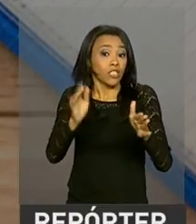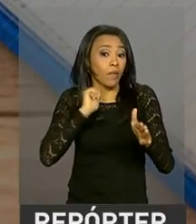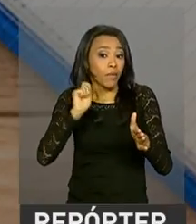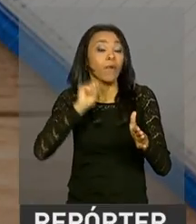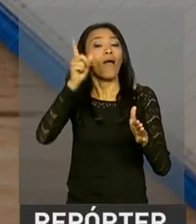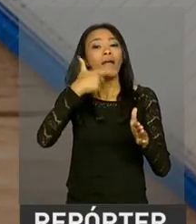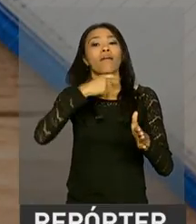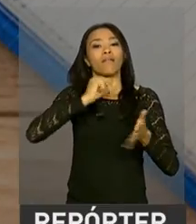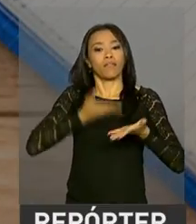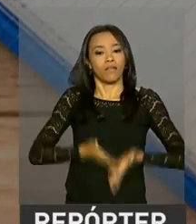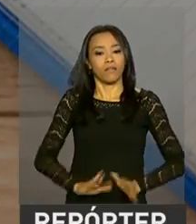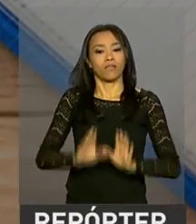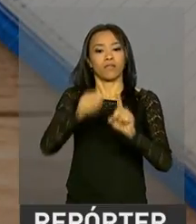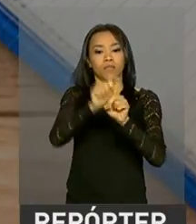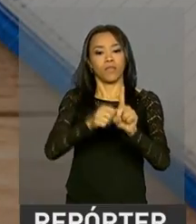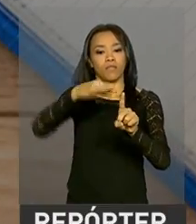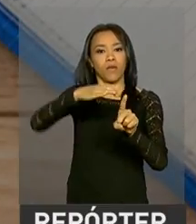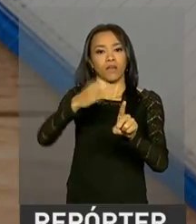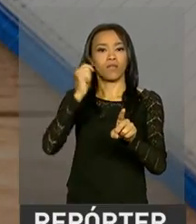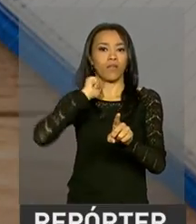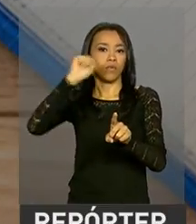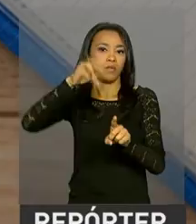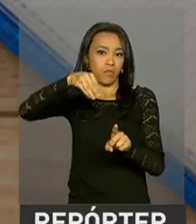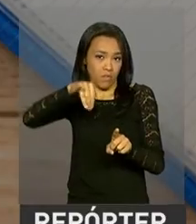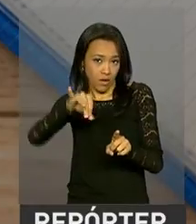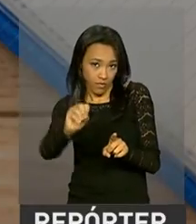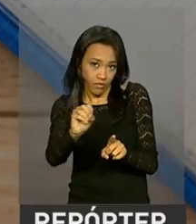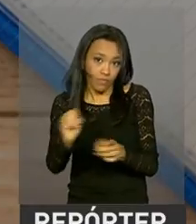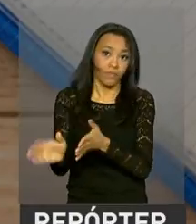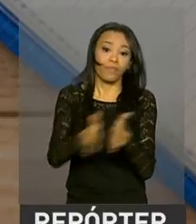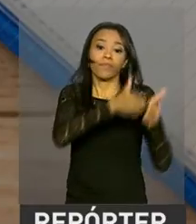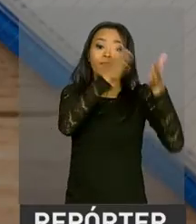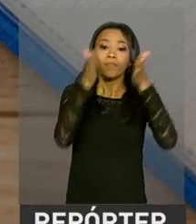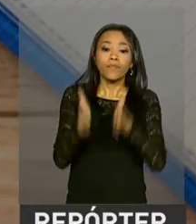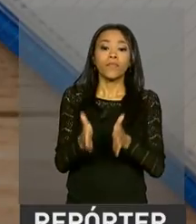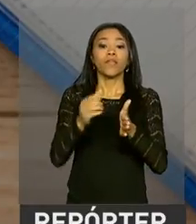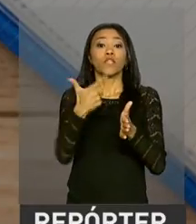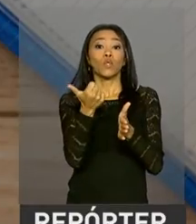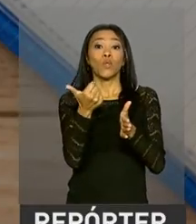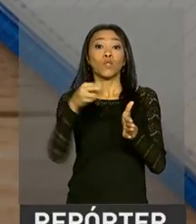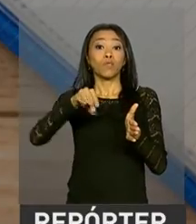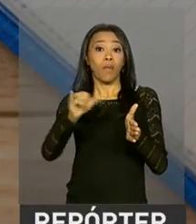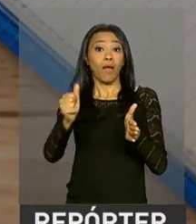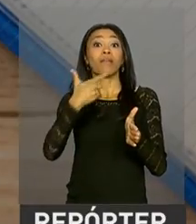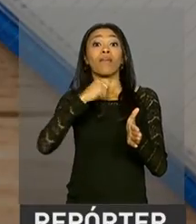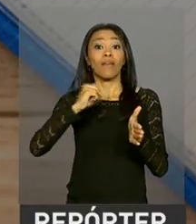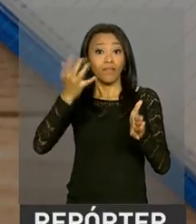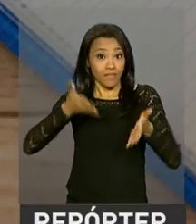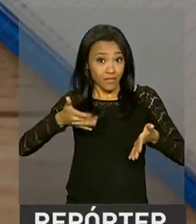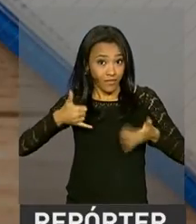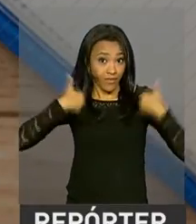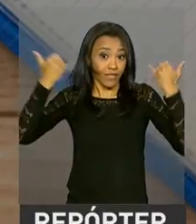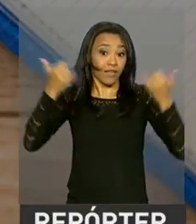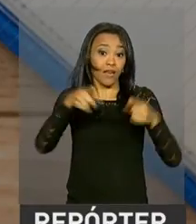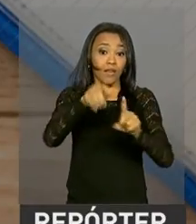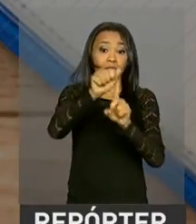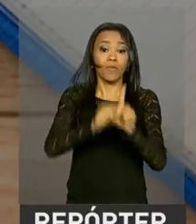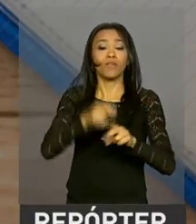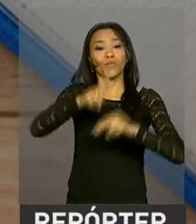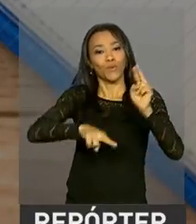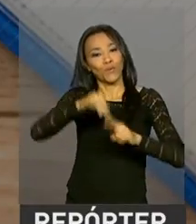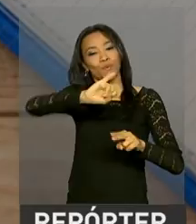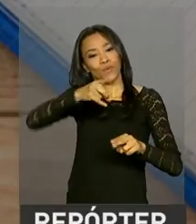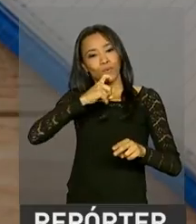a vez dos trabalhadores nascidos em março, abril e maio. Em 12 de maio, chega a vez de quem faz aniversário nos meses de